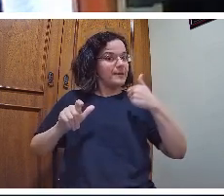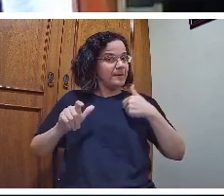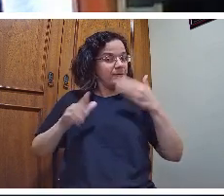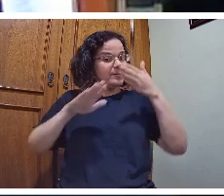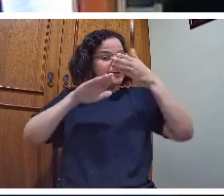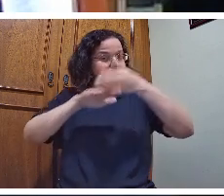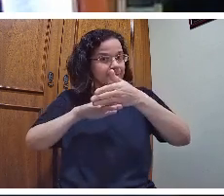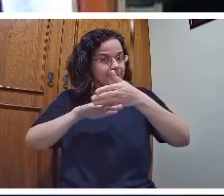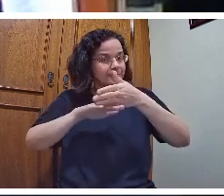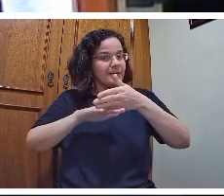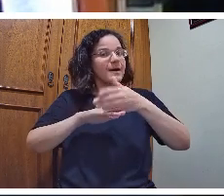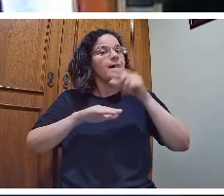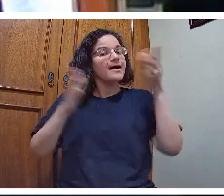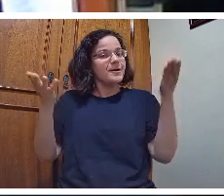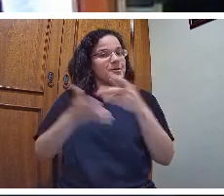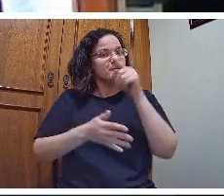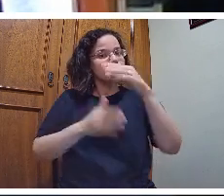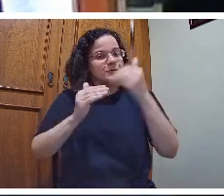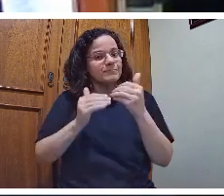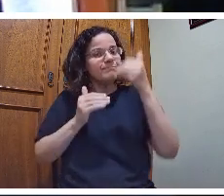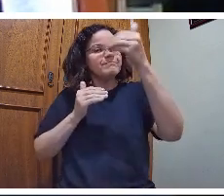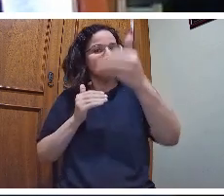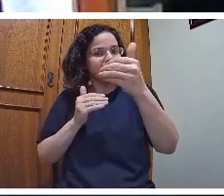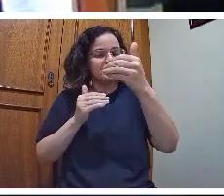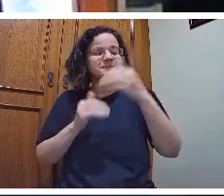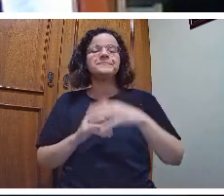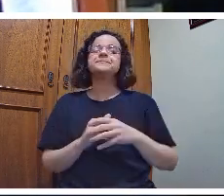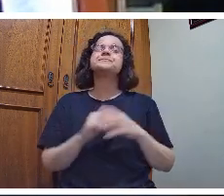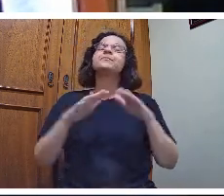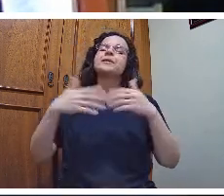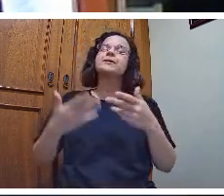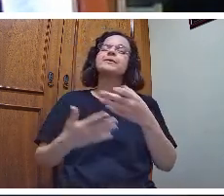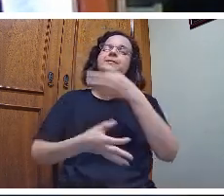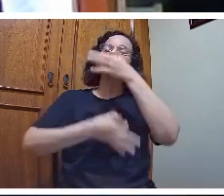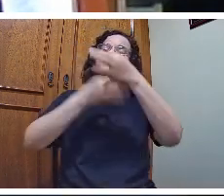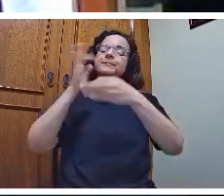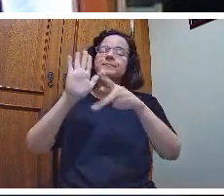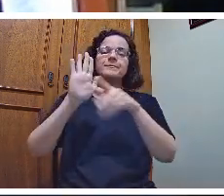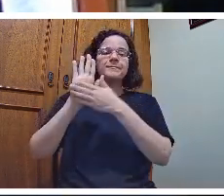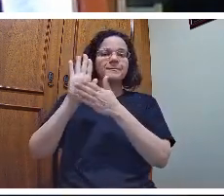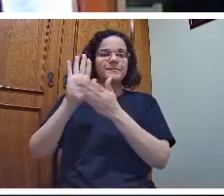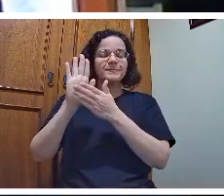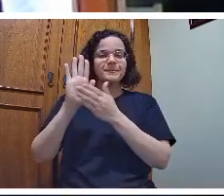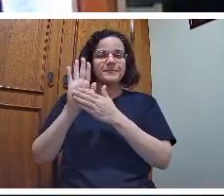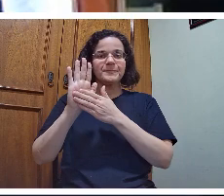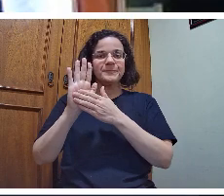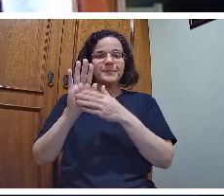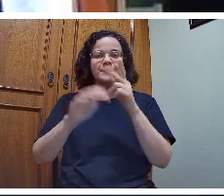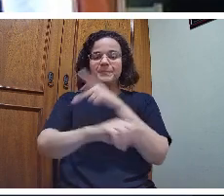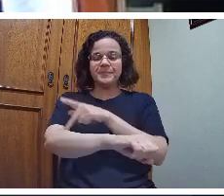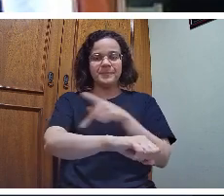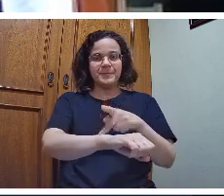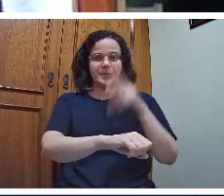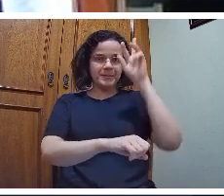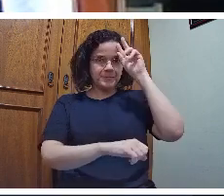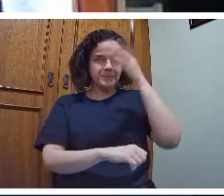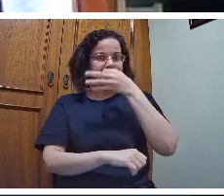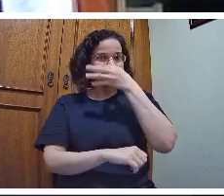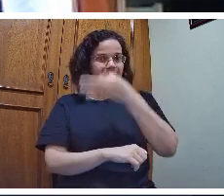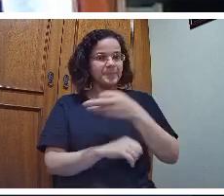eu cheguei até aqui porque você não vai mais além. A proposta da pedagogia histórico-crítica, feita por ele,